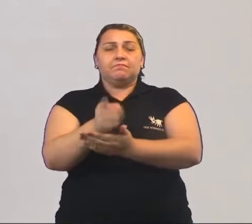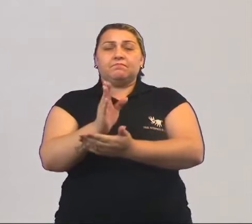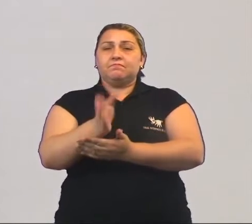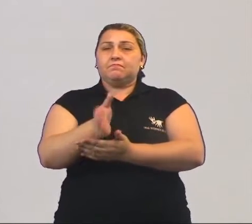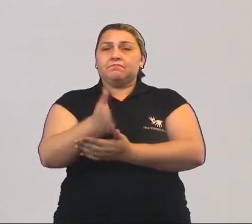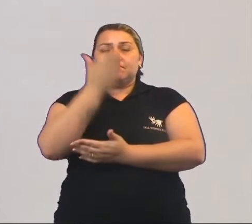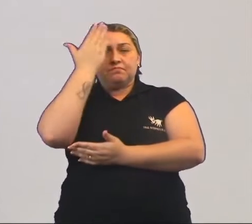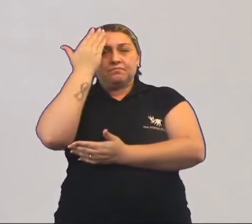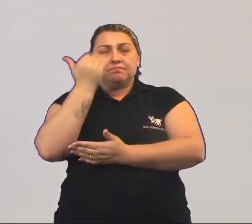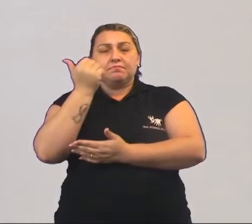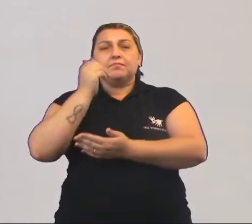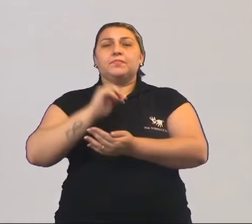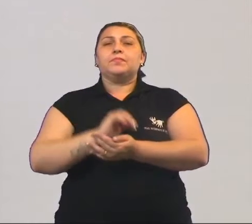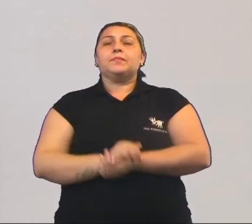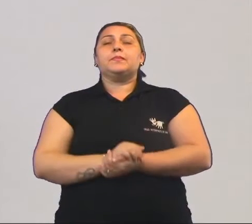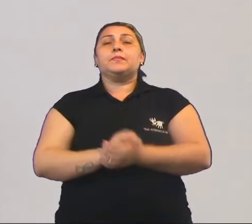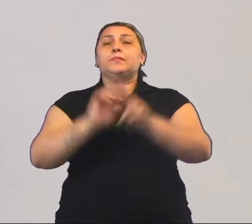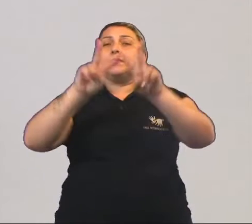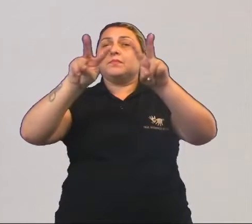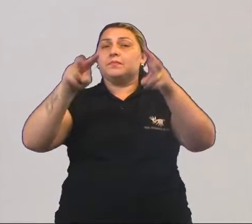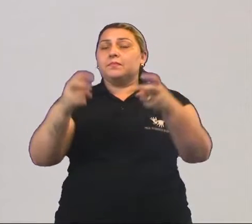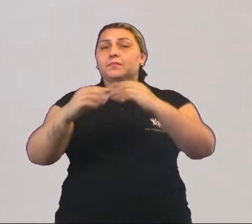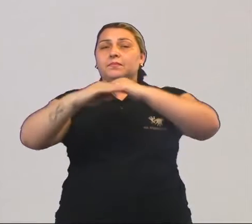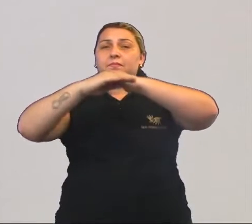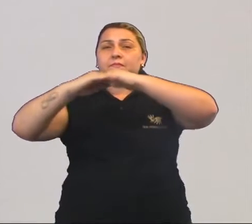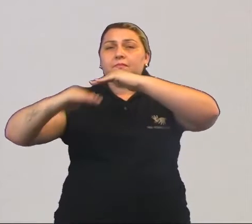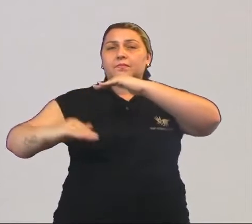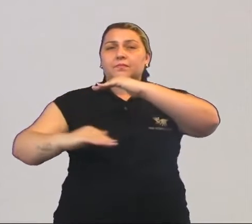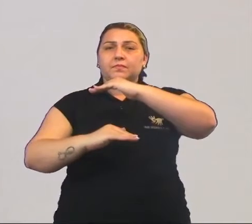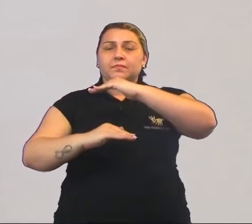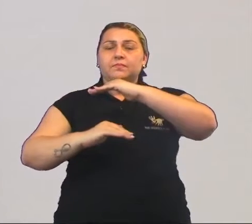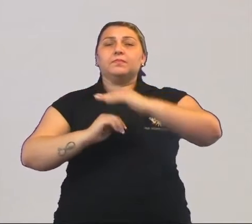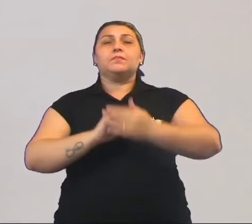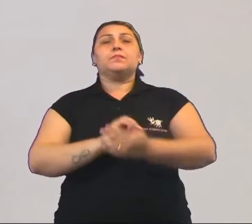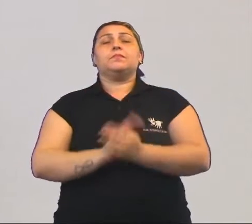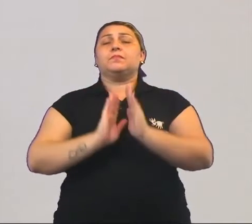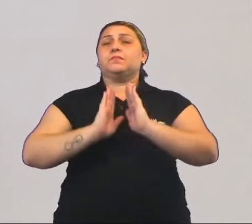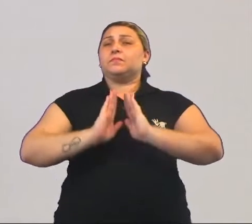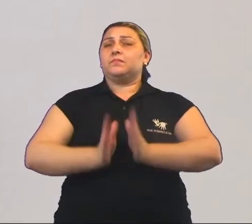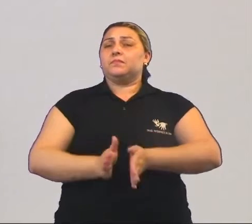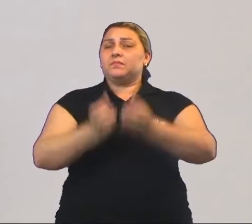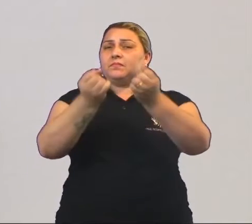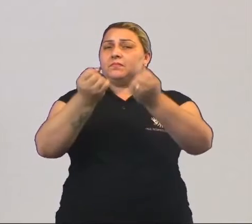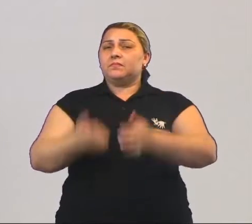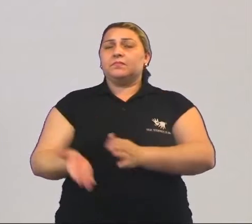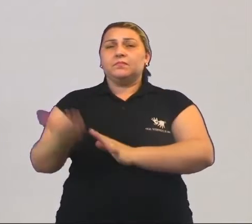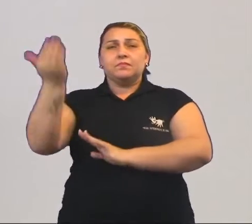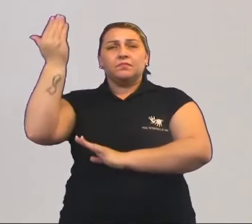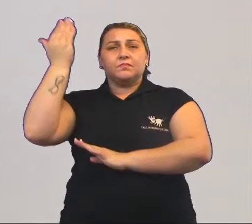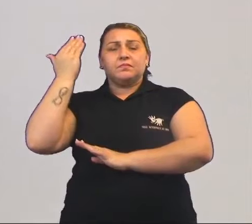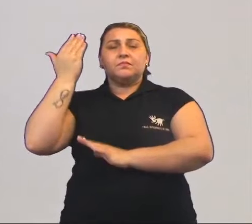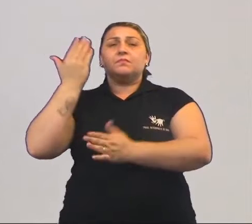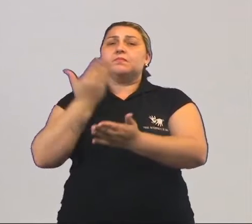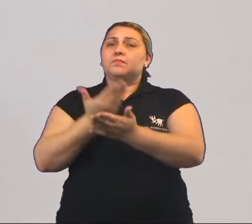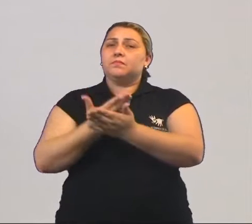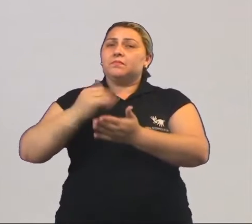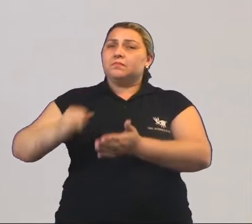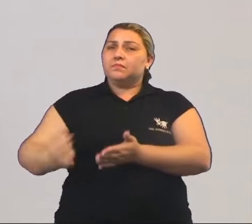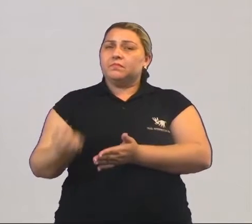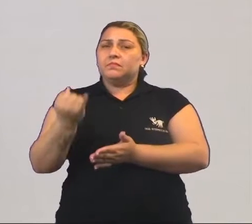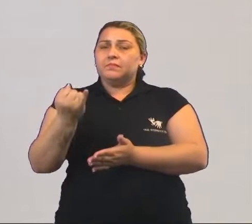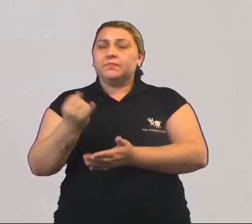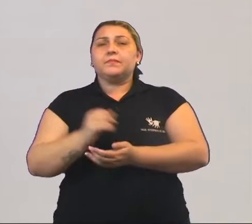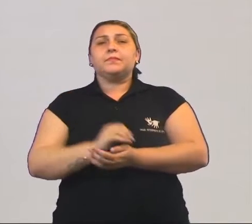certamente sabe que esse tema da desigualdade social já foi mencionado em oportunidades